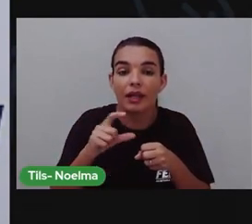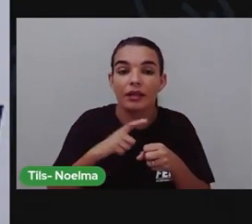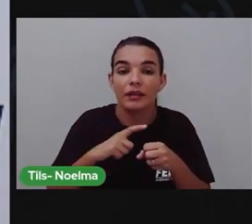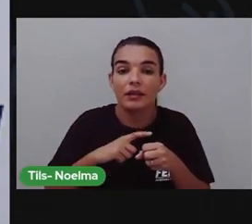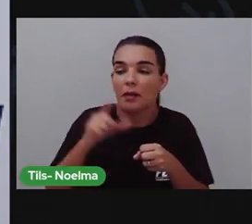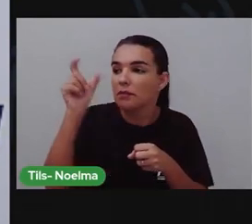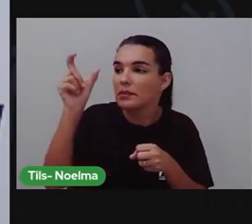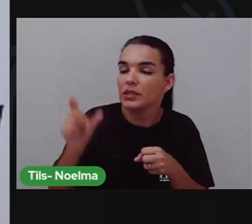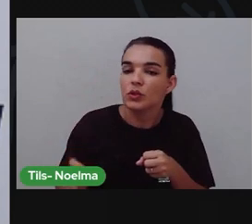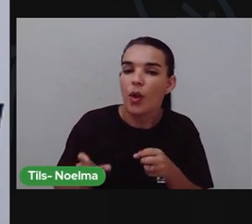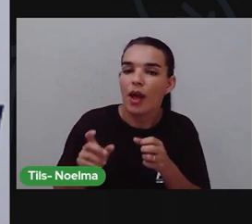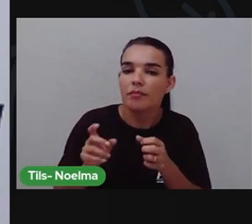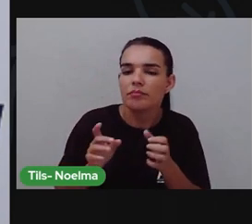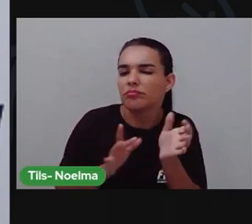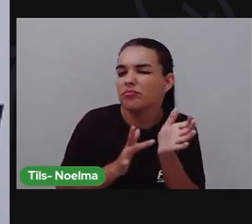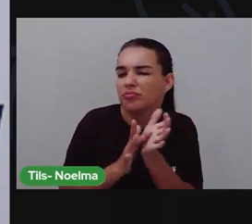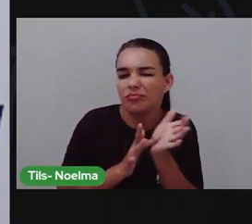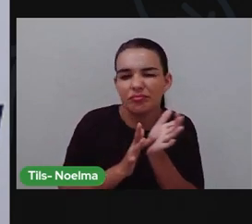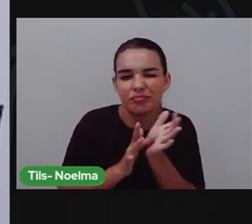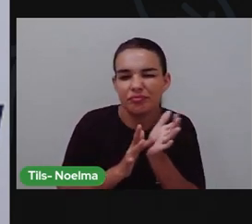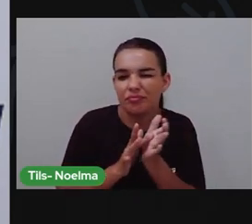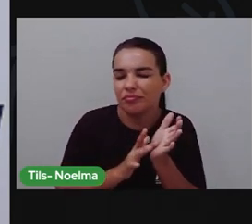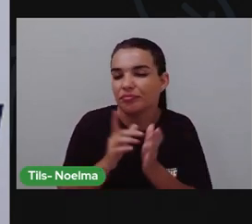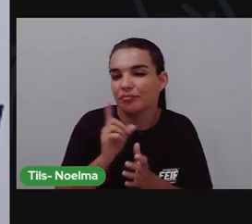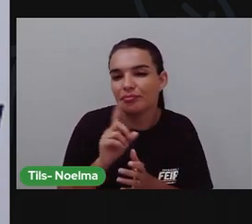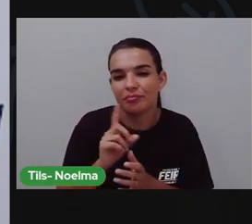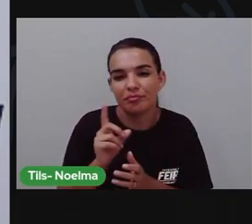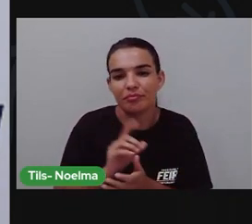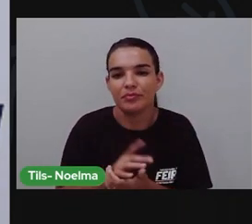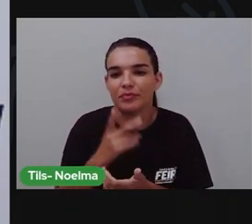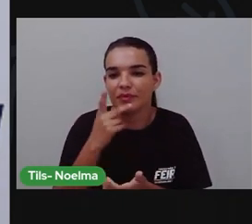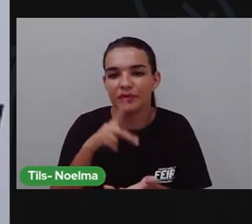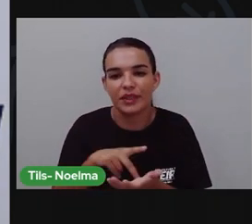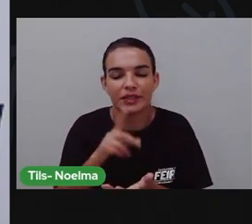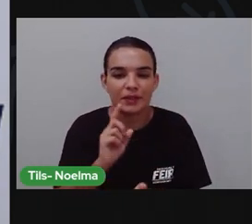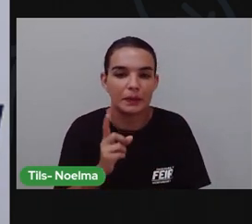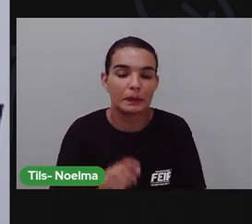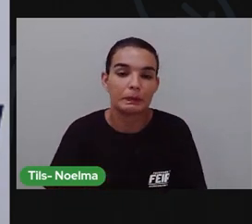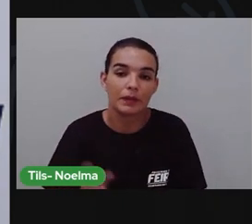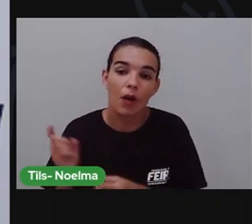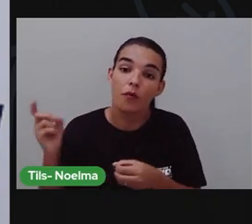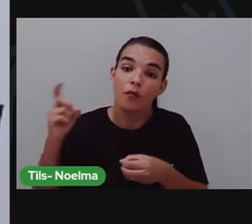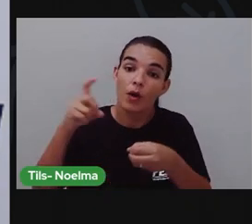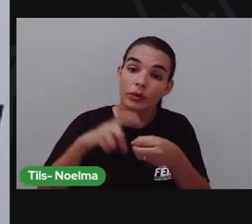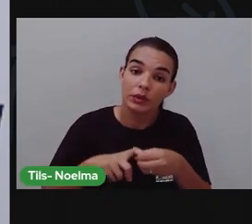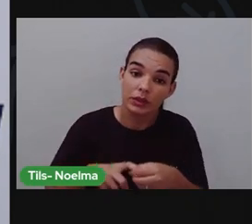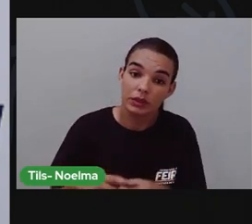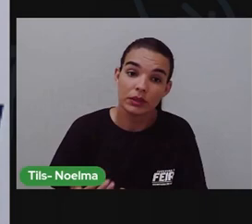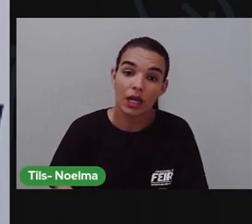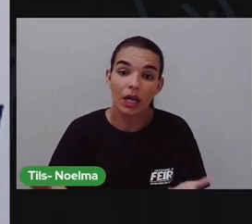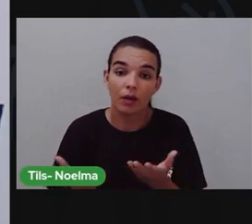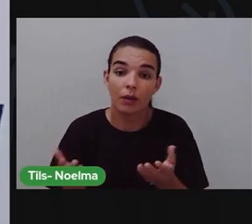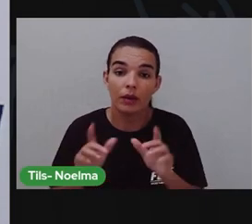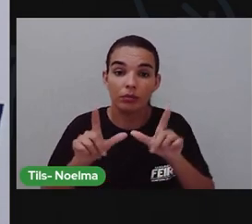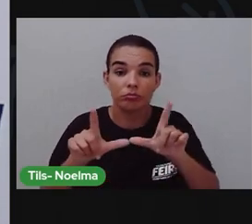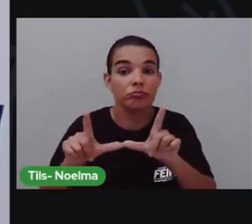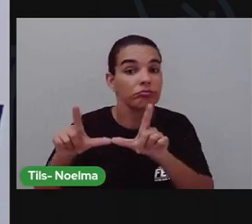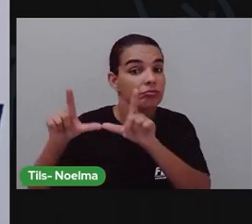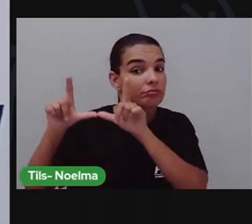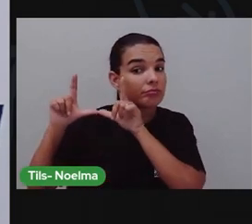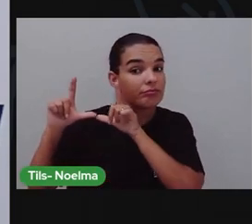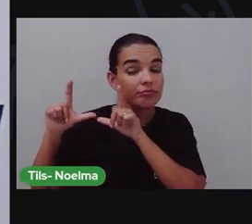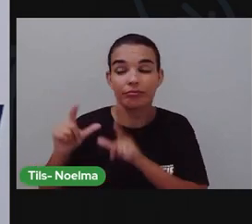pictício aí, Que não era alguém real. E, voltando aí, aos nossos slides.